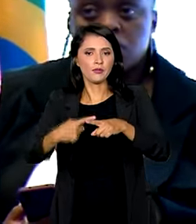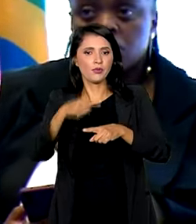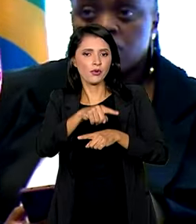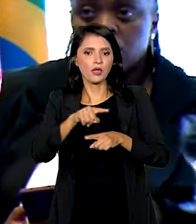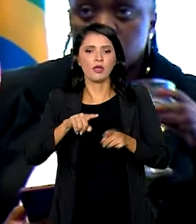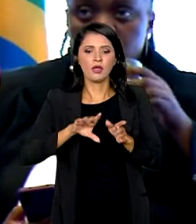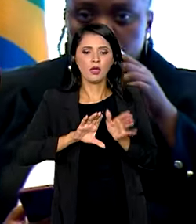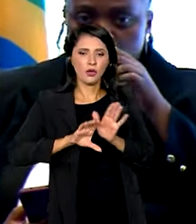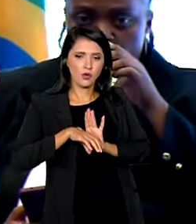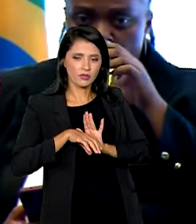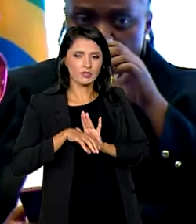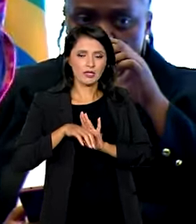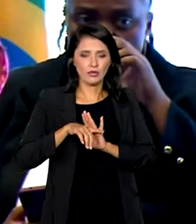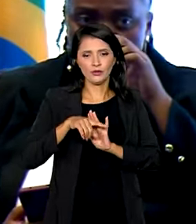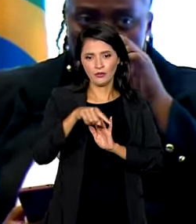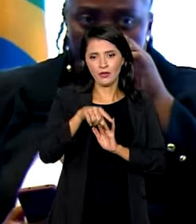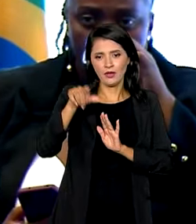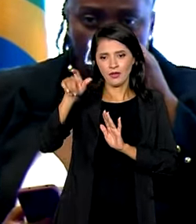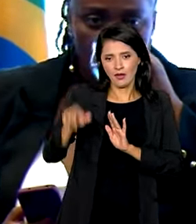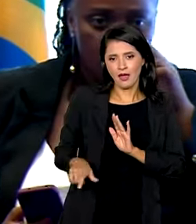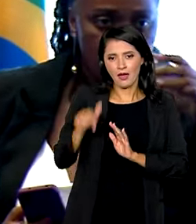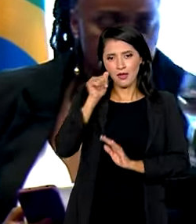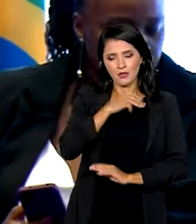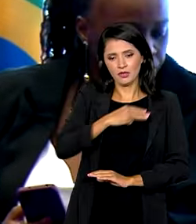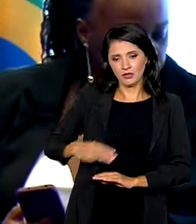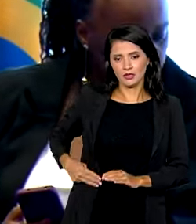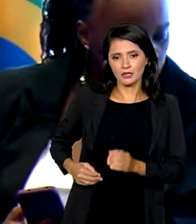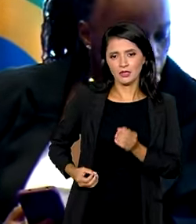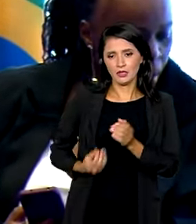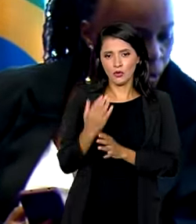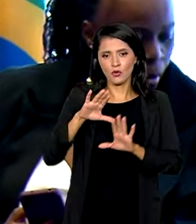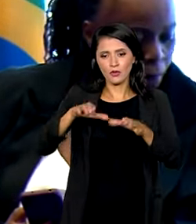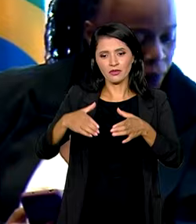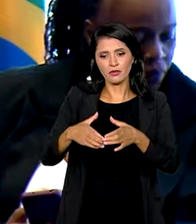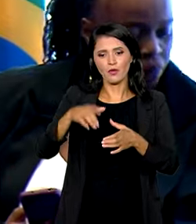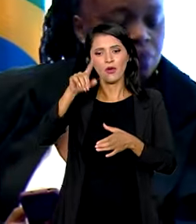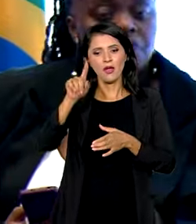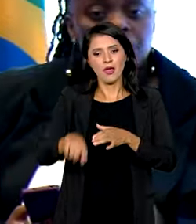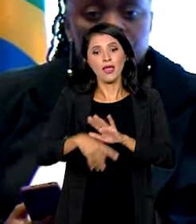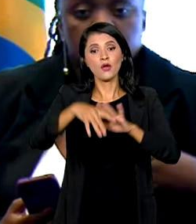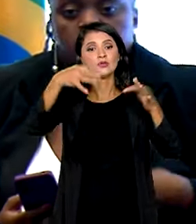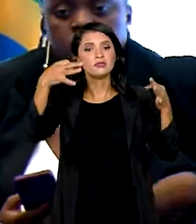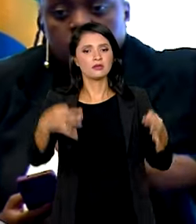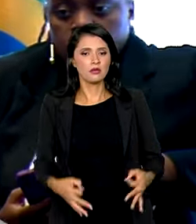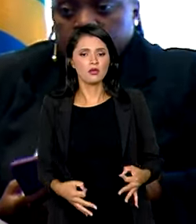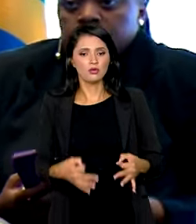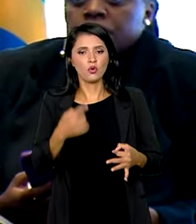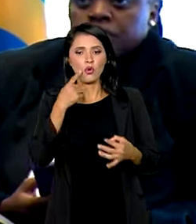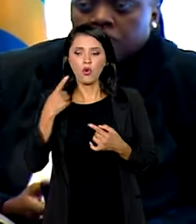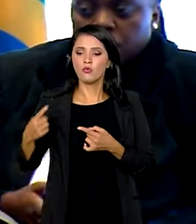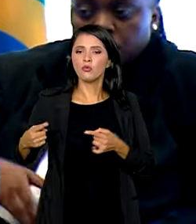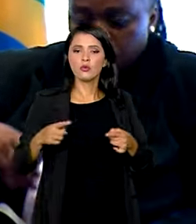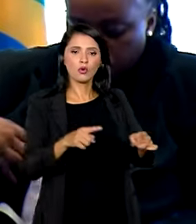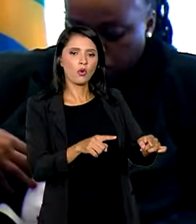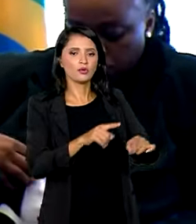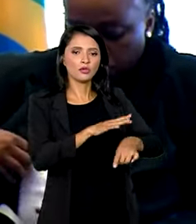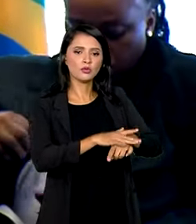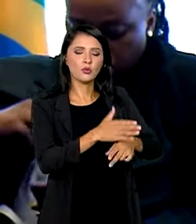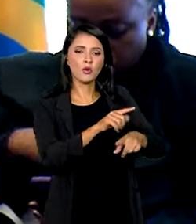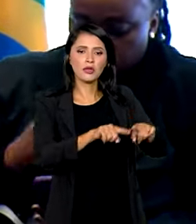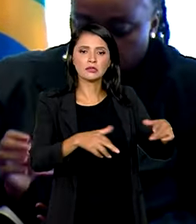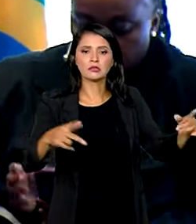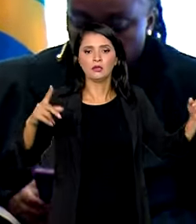conceito que a ministra, ao tomar a iniciativa de criar o comitê, é o conceito correto de como se enfrentar coisas